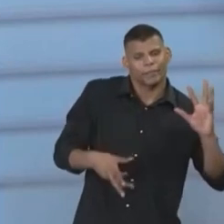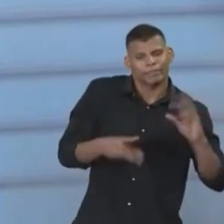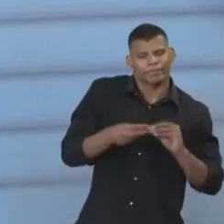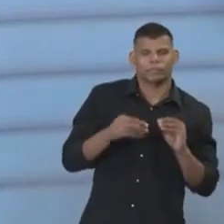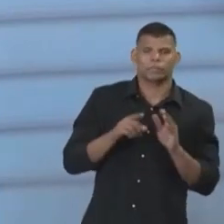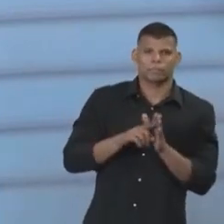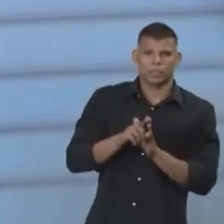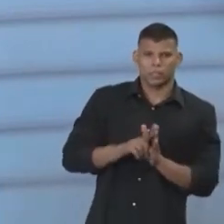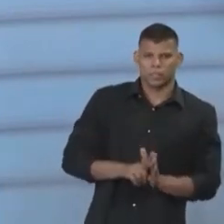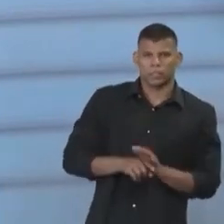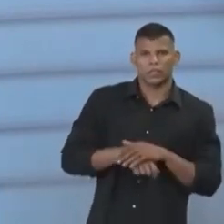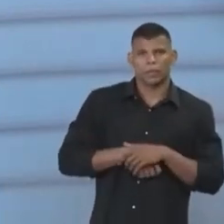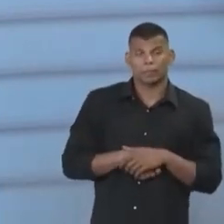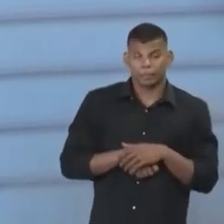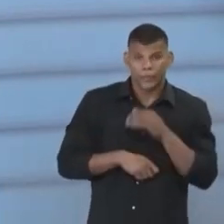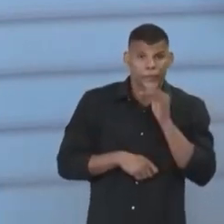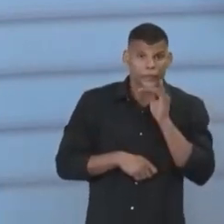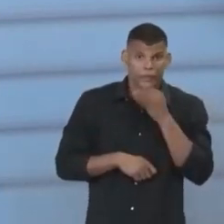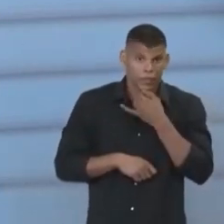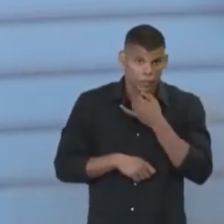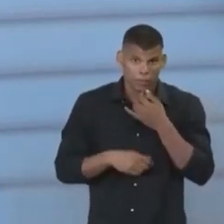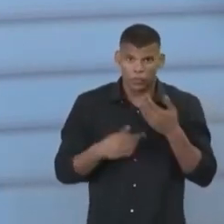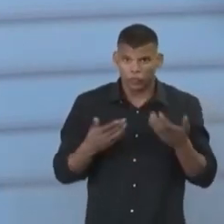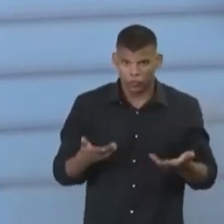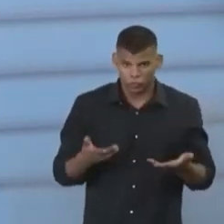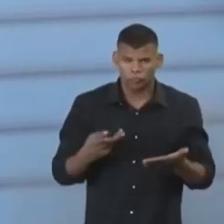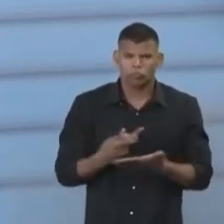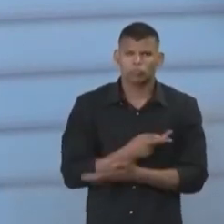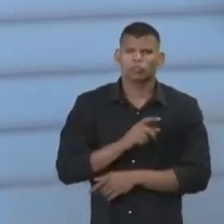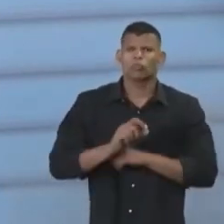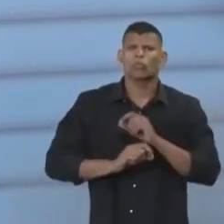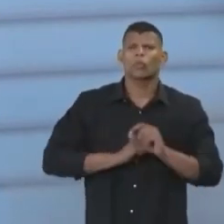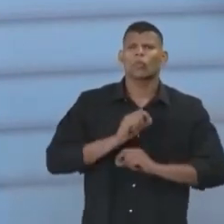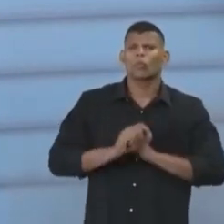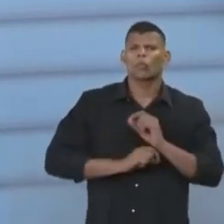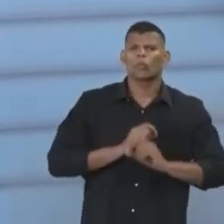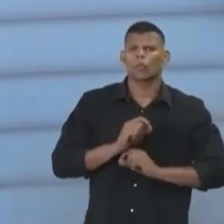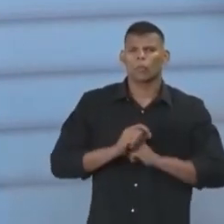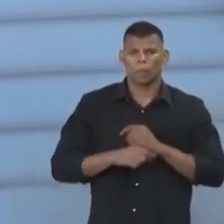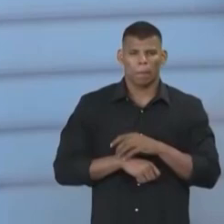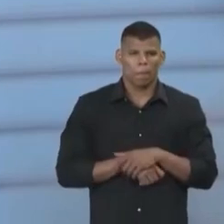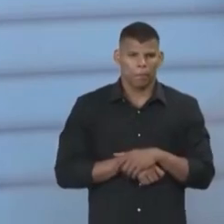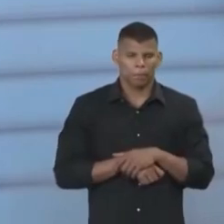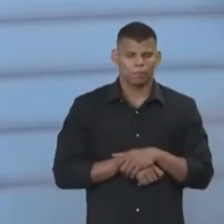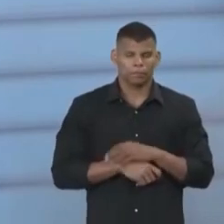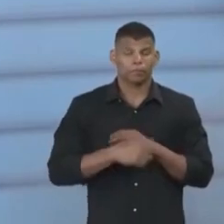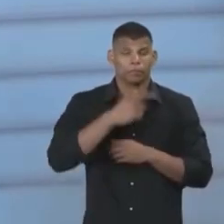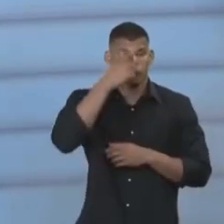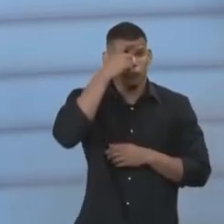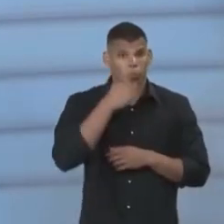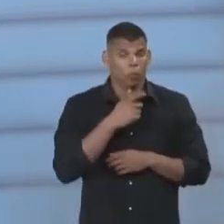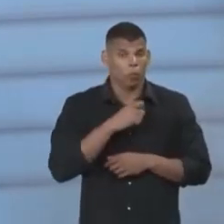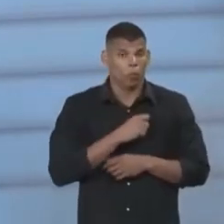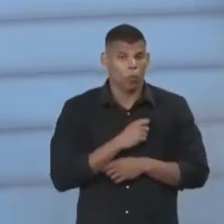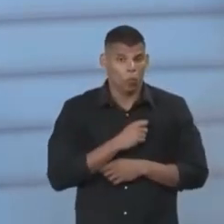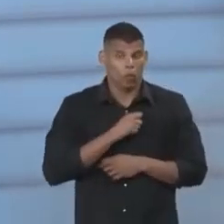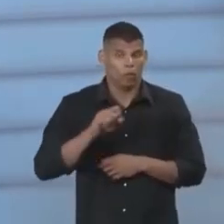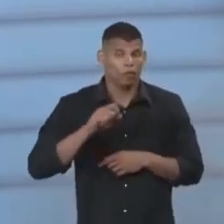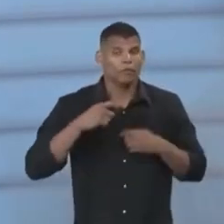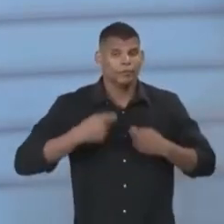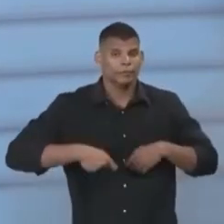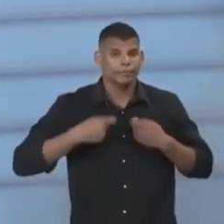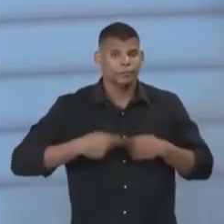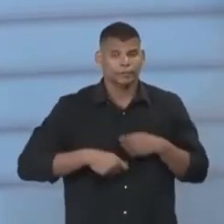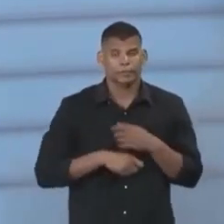considerações, eu tive que ceder espaço para defender que as normas ambientais,